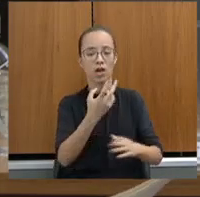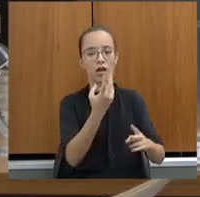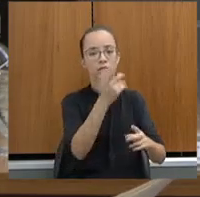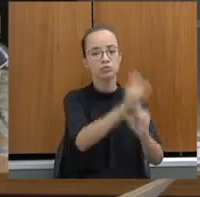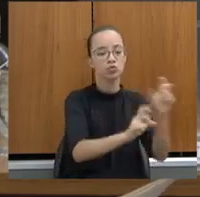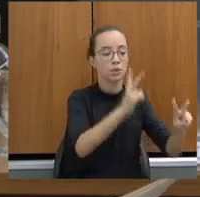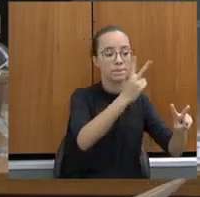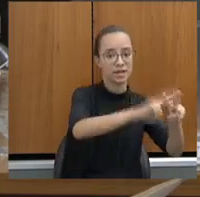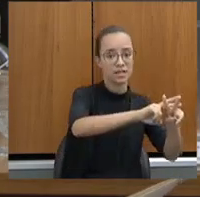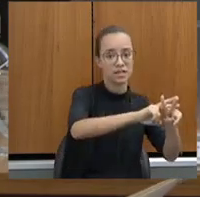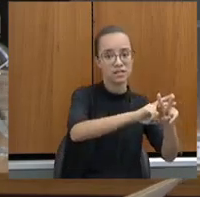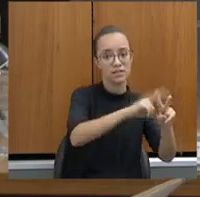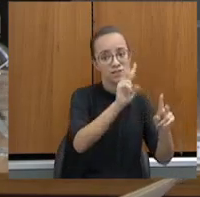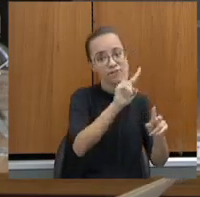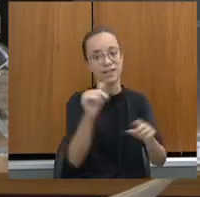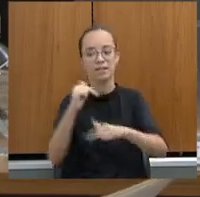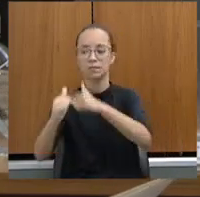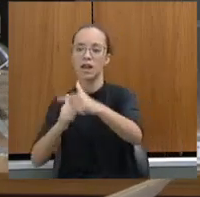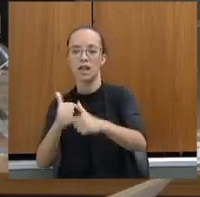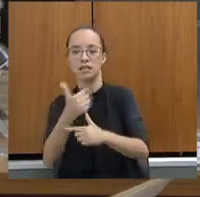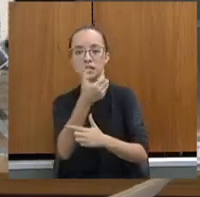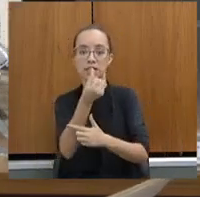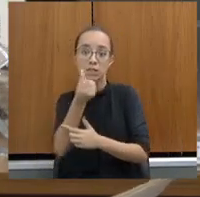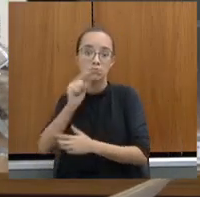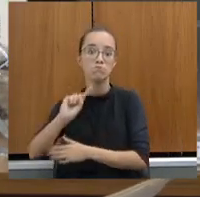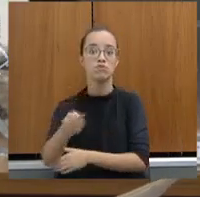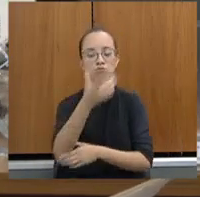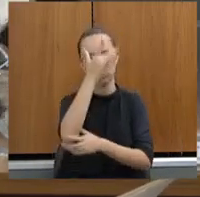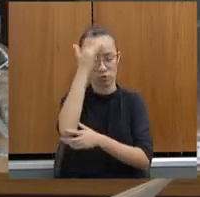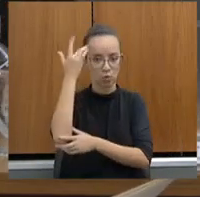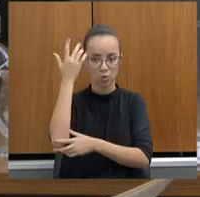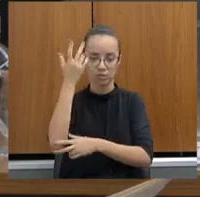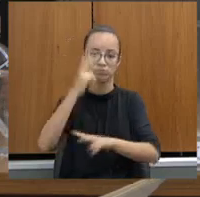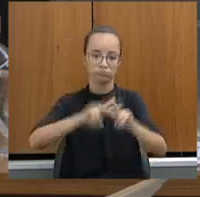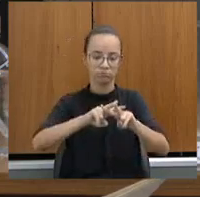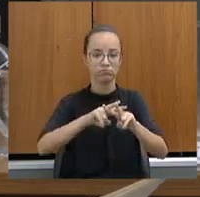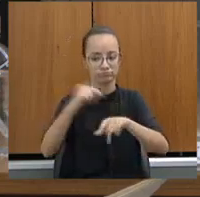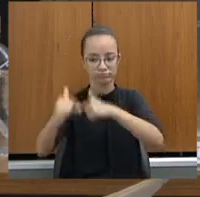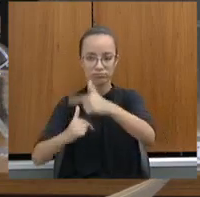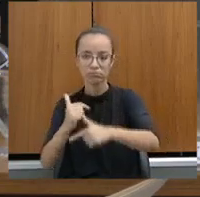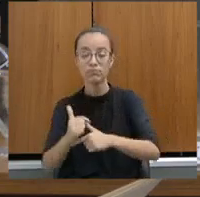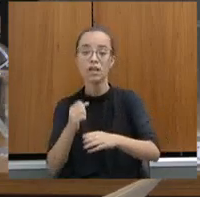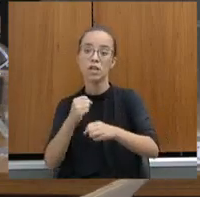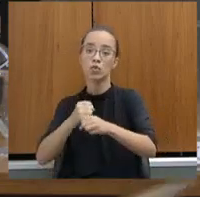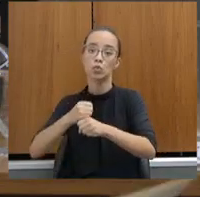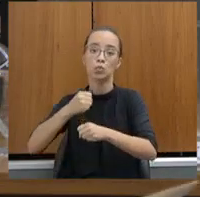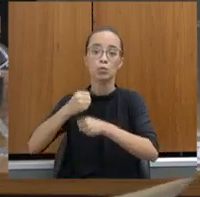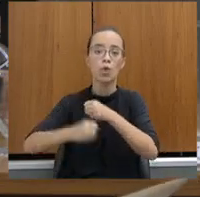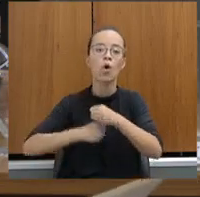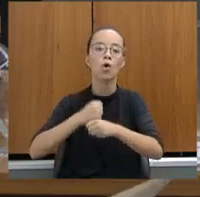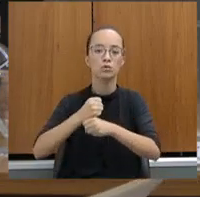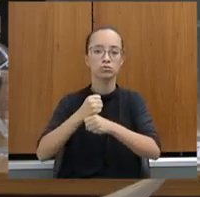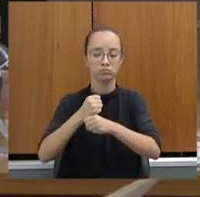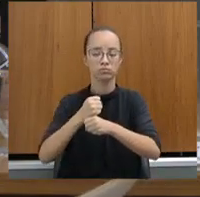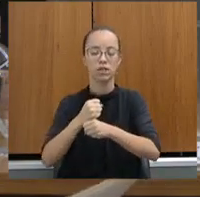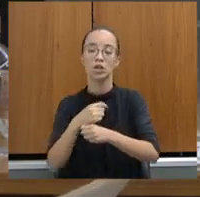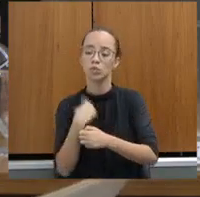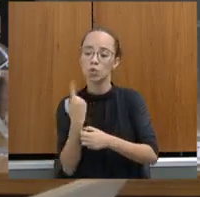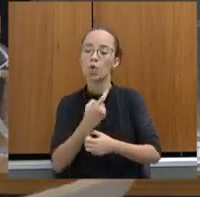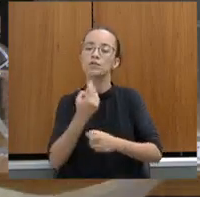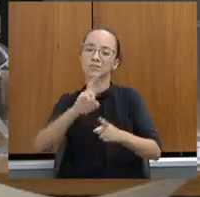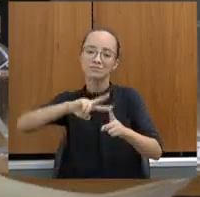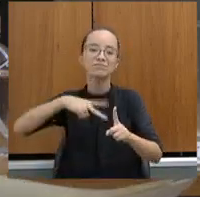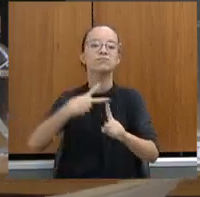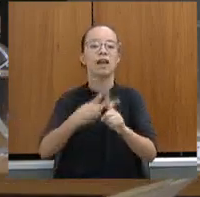em torno de quase 16 mil presos, e a nossa ideia, a meta para esse próximo mandato agora é multiplicar esse número de presos